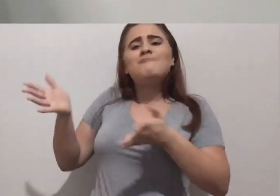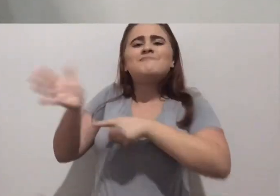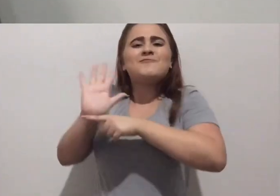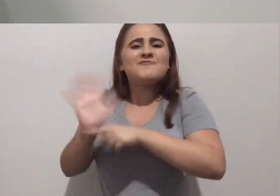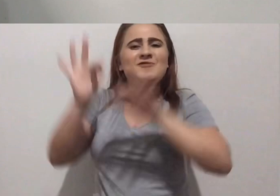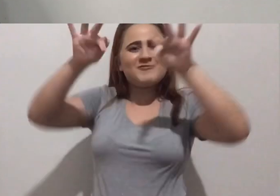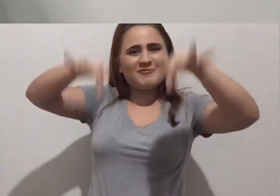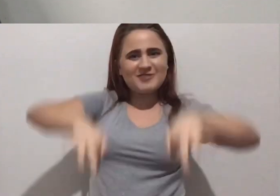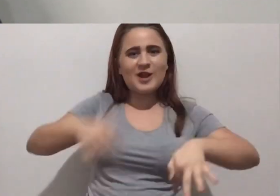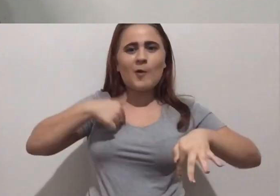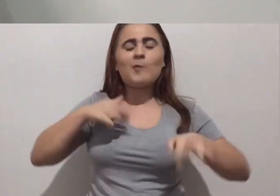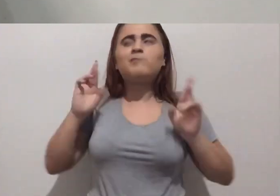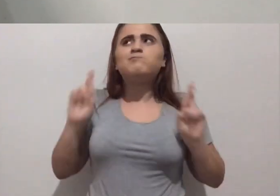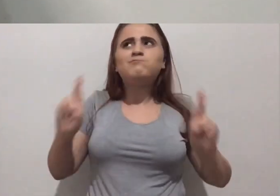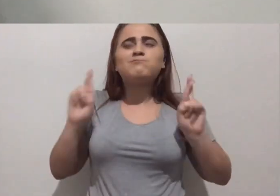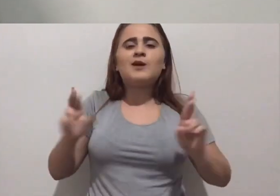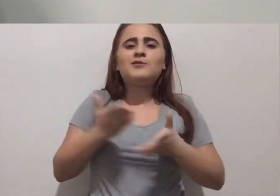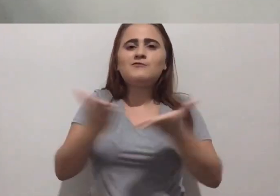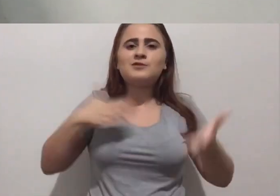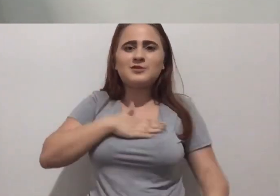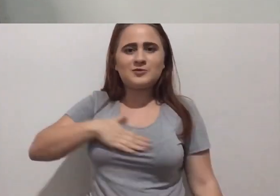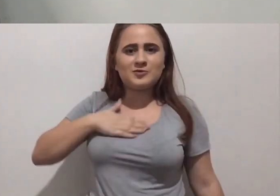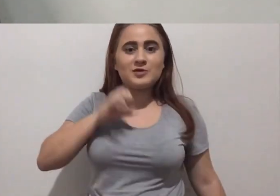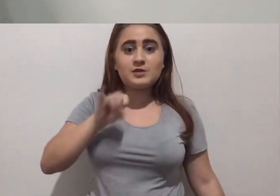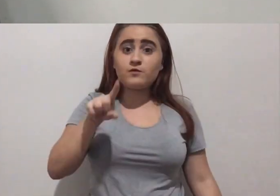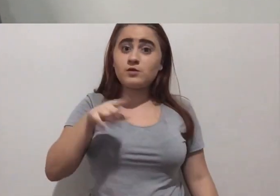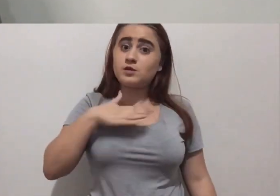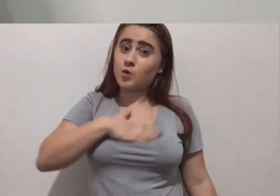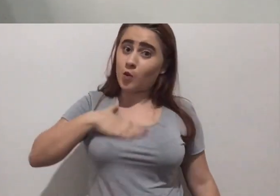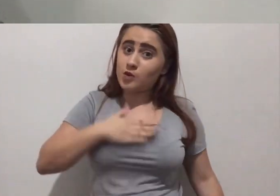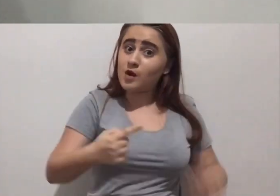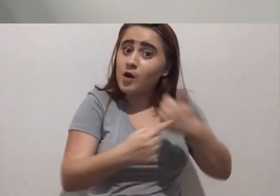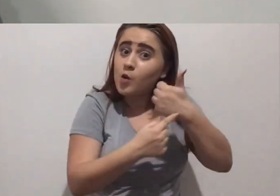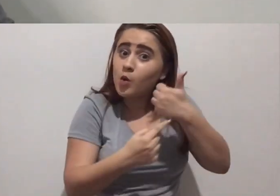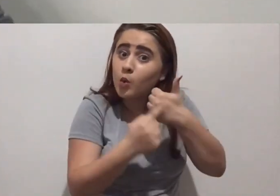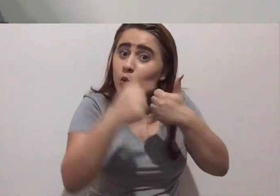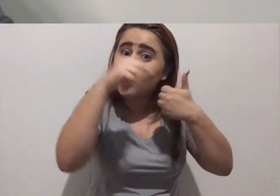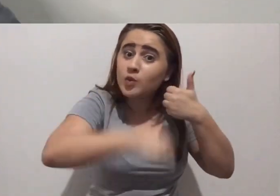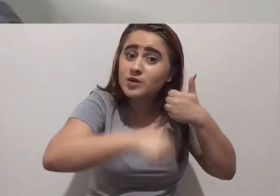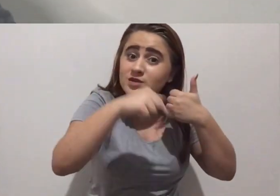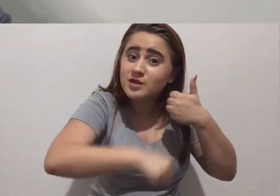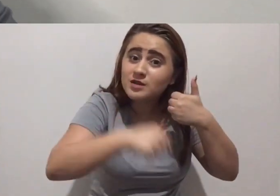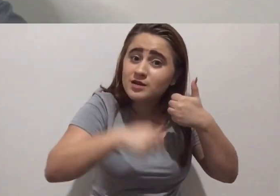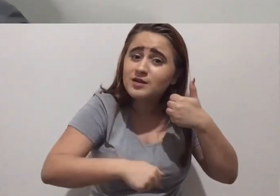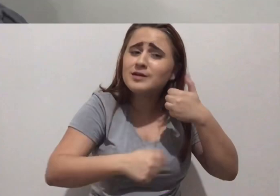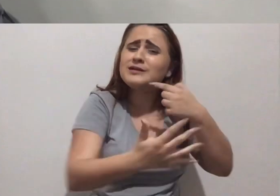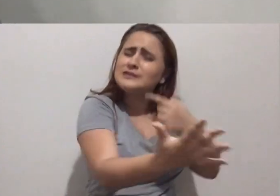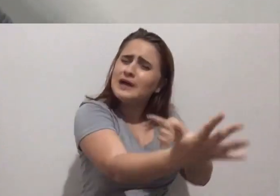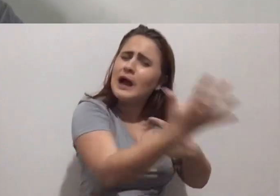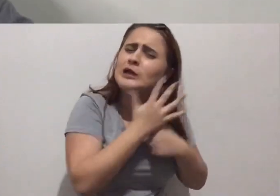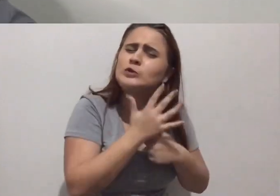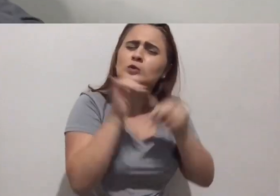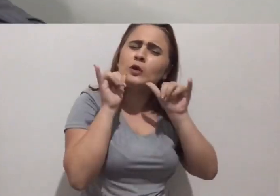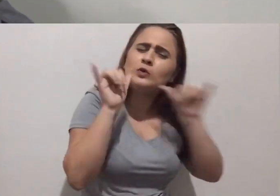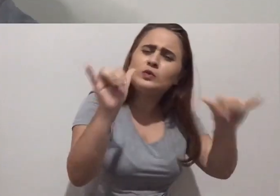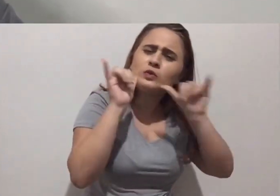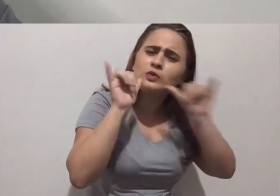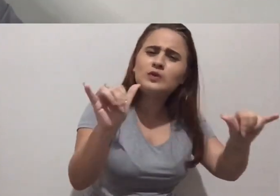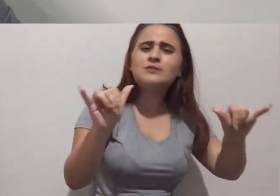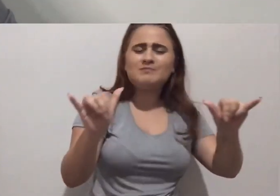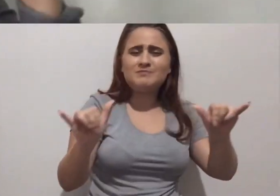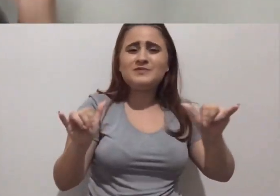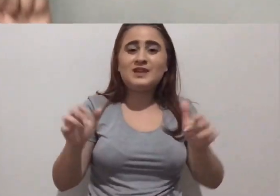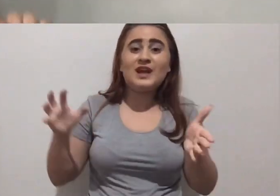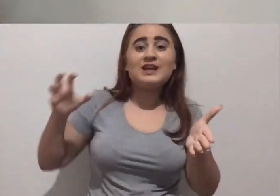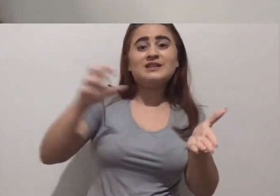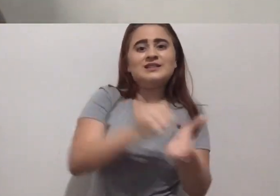Eu espero muito que vocês tenham gostado do vídeo. Se você gostou, deixa aqui o seu gostei pra ajudar a gente na divulgação desse